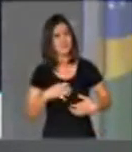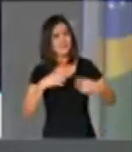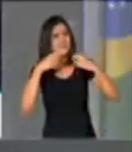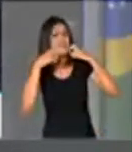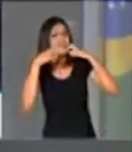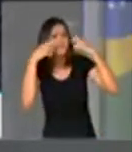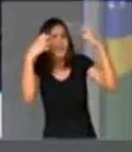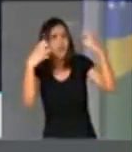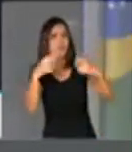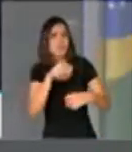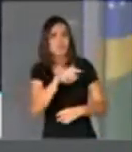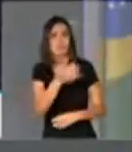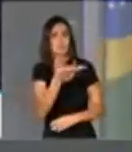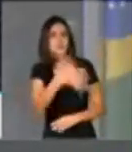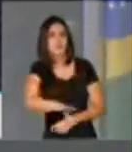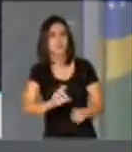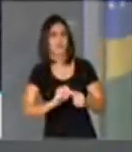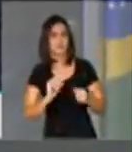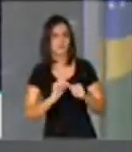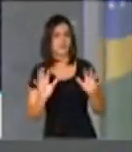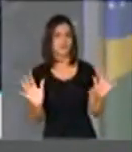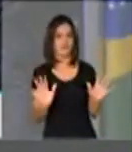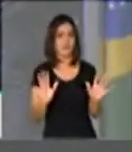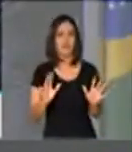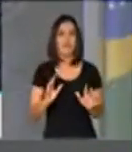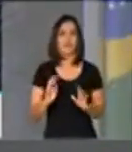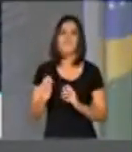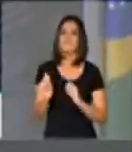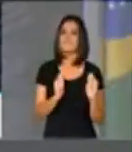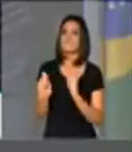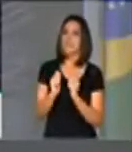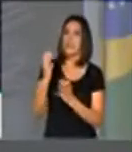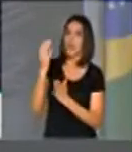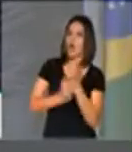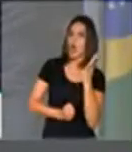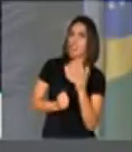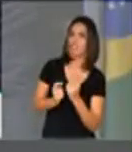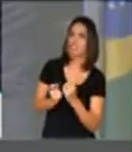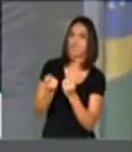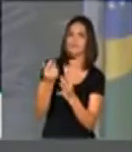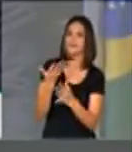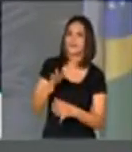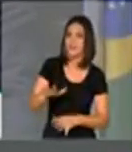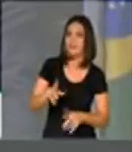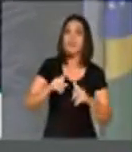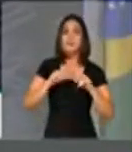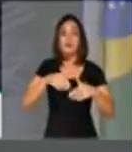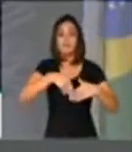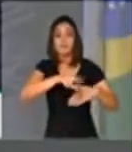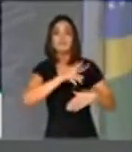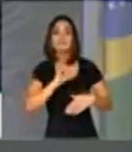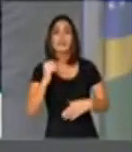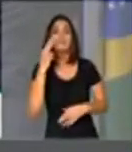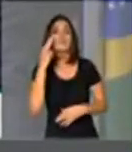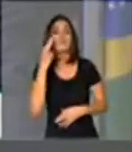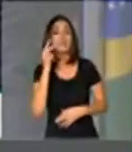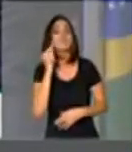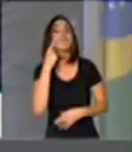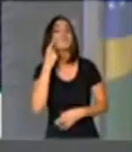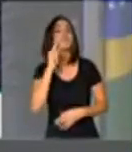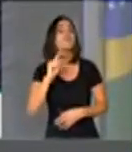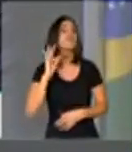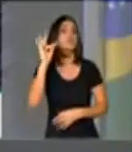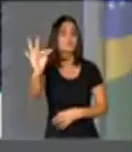queria fazer, porque ninguém quer contingenciar. Daqui a pouco nós possamos ver que foi para o bem